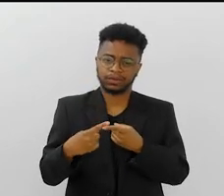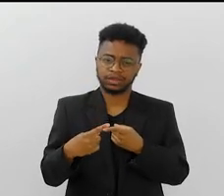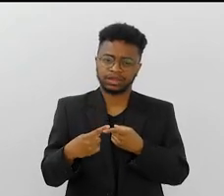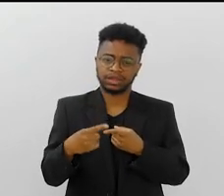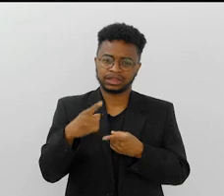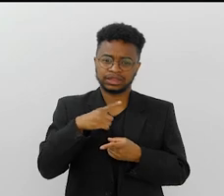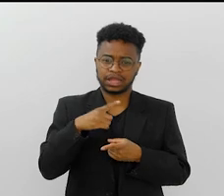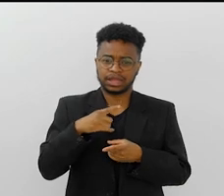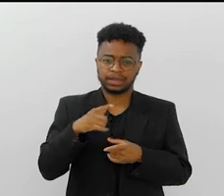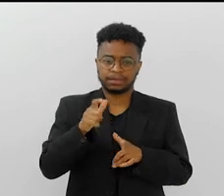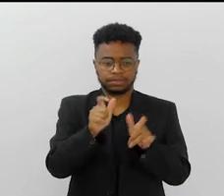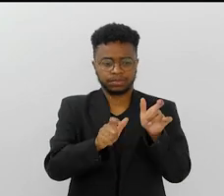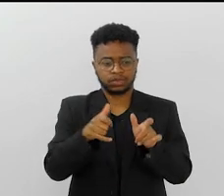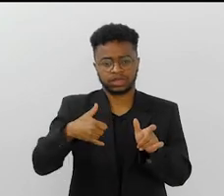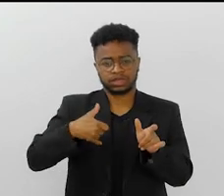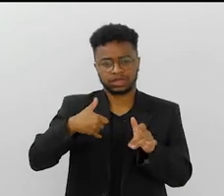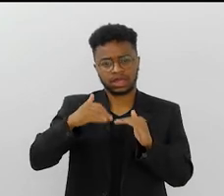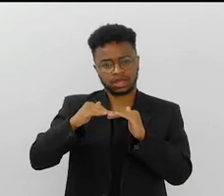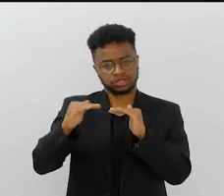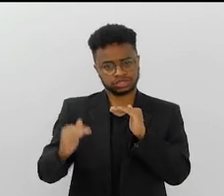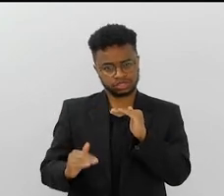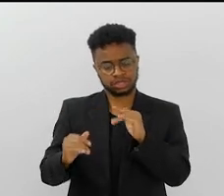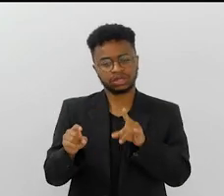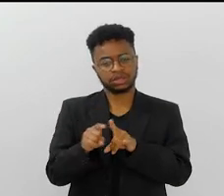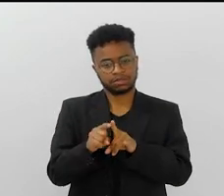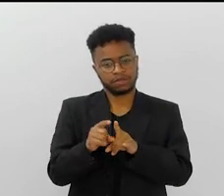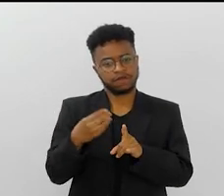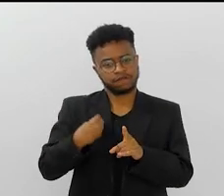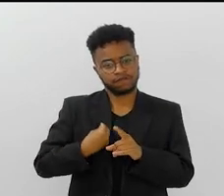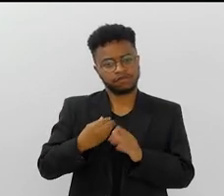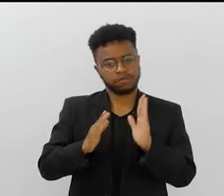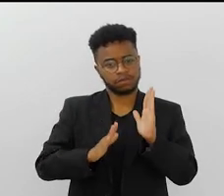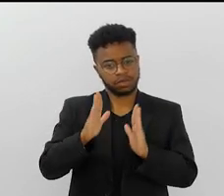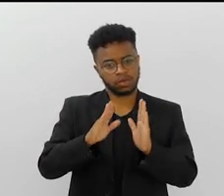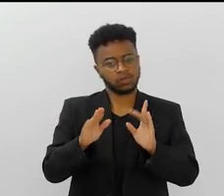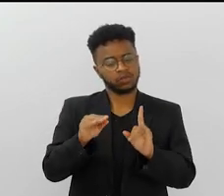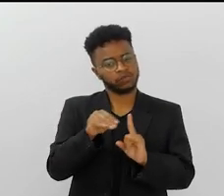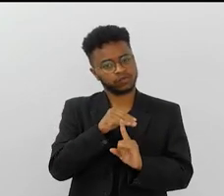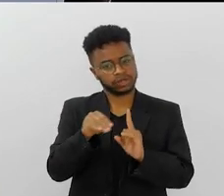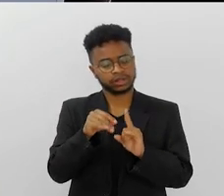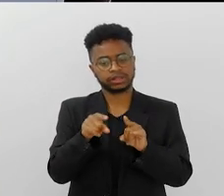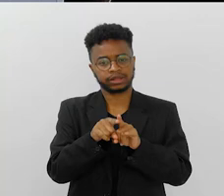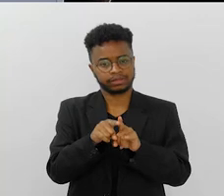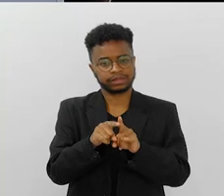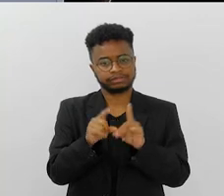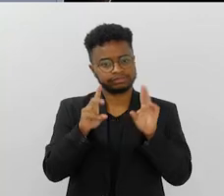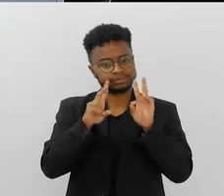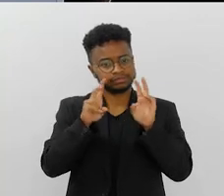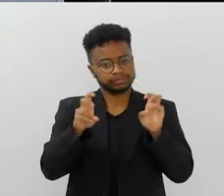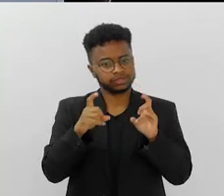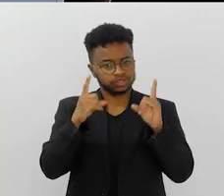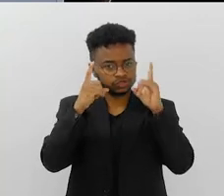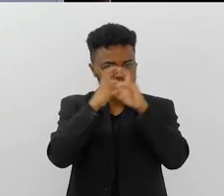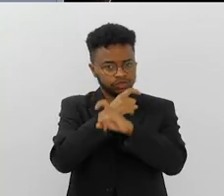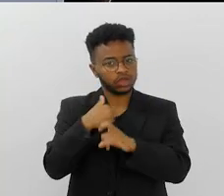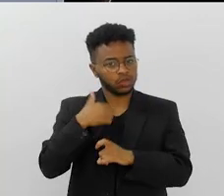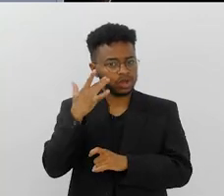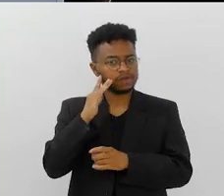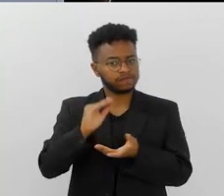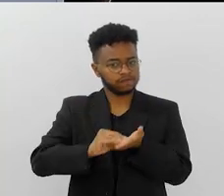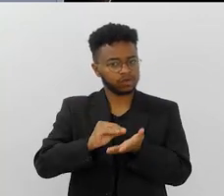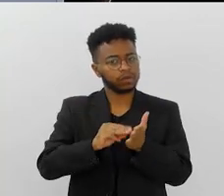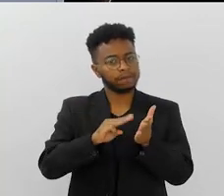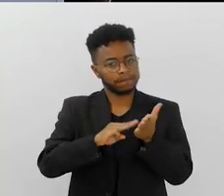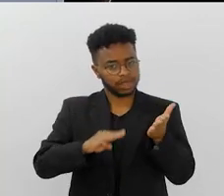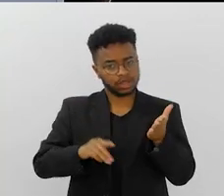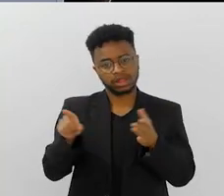com menores, né? Em situação de vulnerabilidade. época que era. É, né? Uma coisa muito delicada. Eu acho que